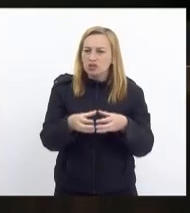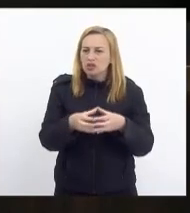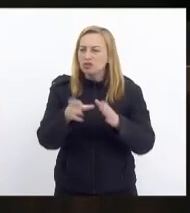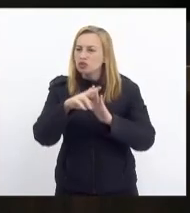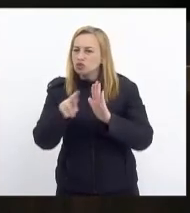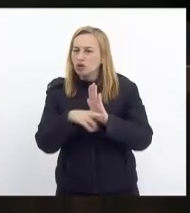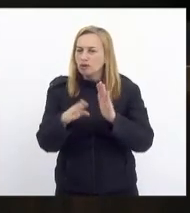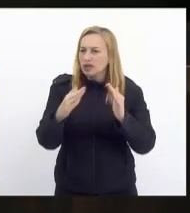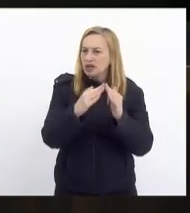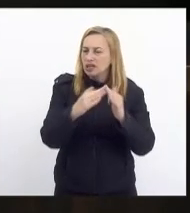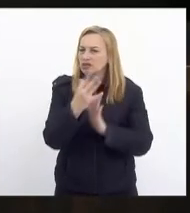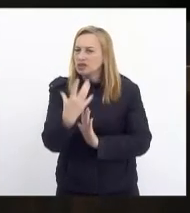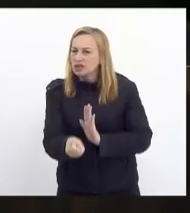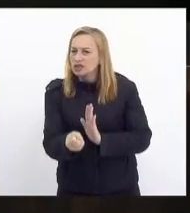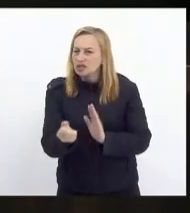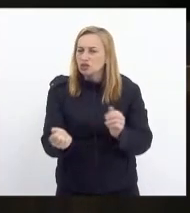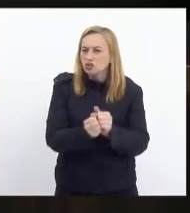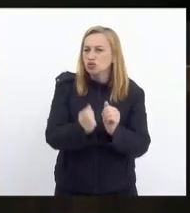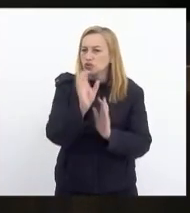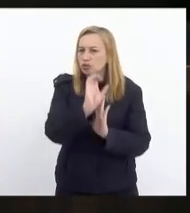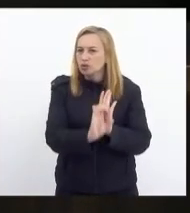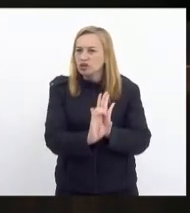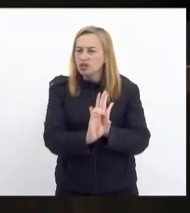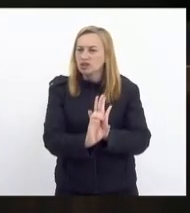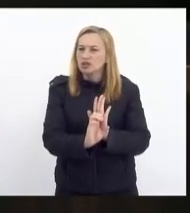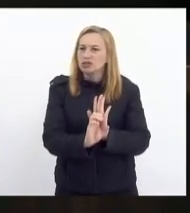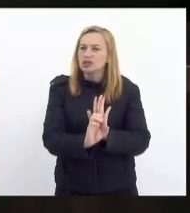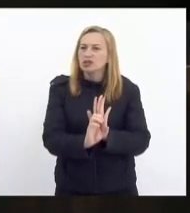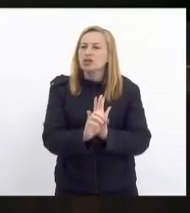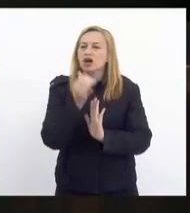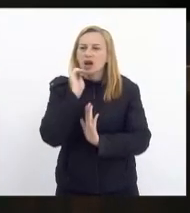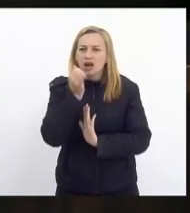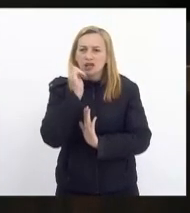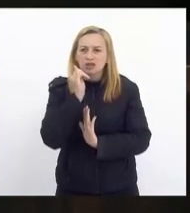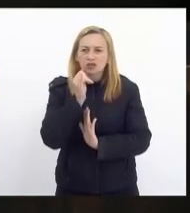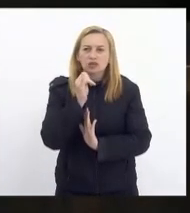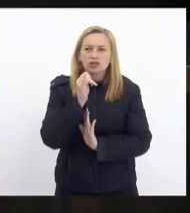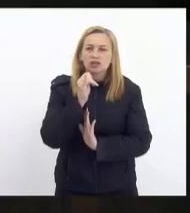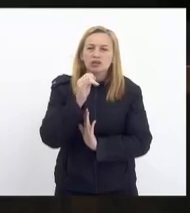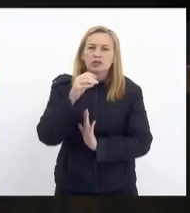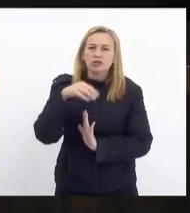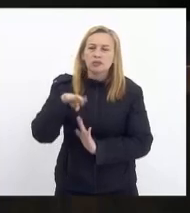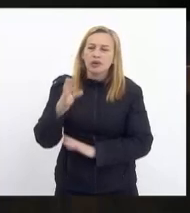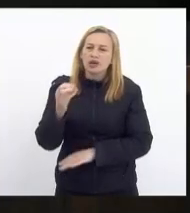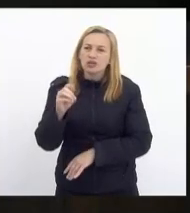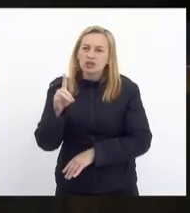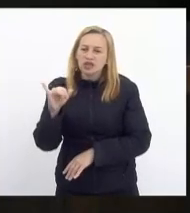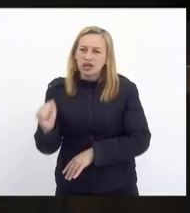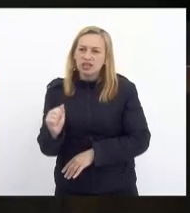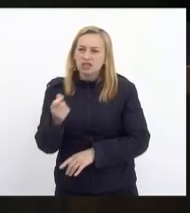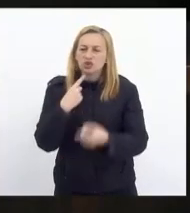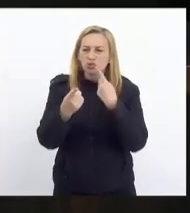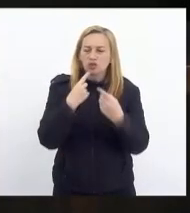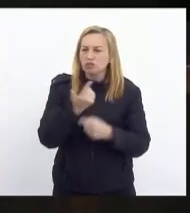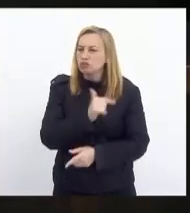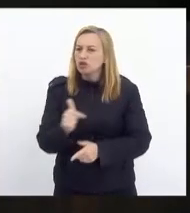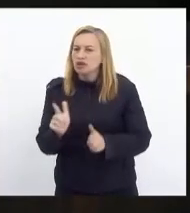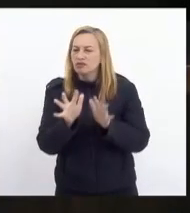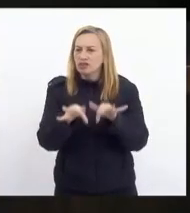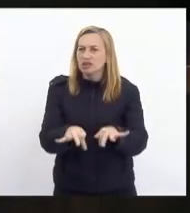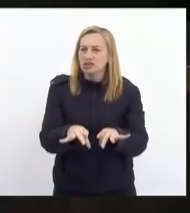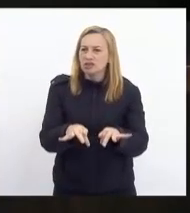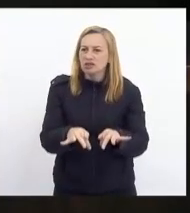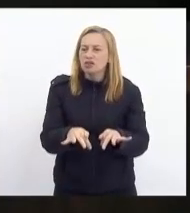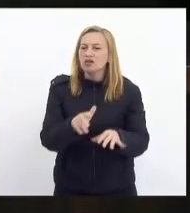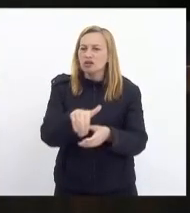internas e proposições externas favoráveis com emendas. Relatou o deputado Márcio Canella. Em discussão. Não havendo o que querem discutir, encerrada a